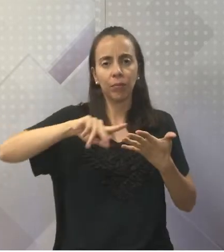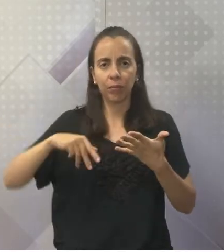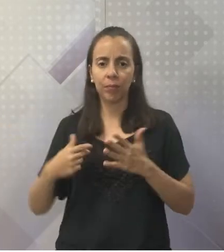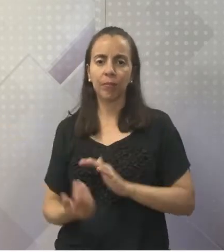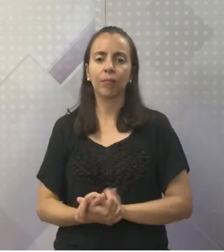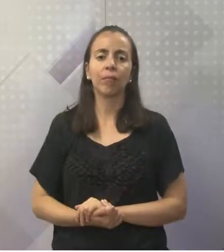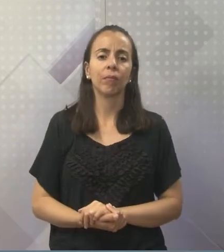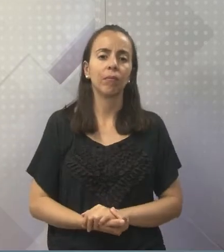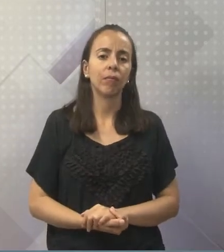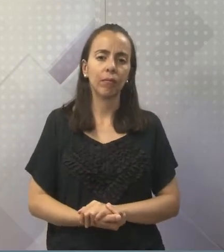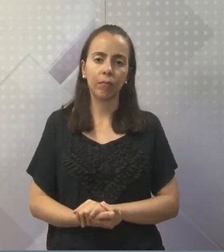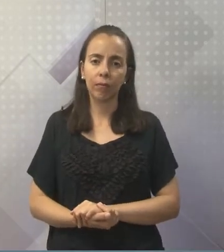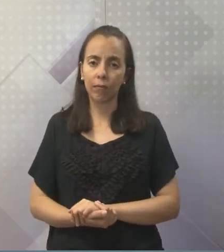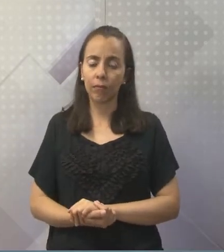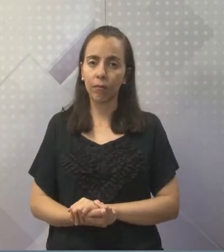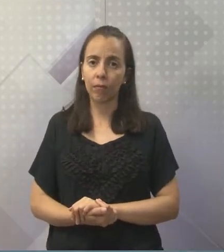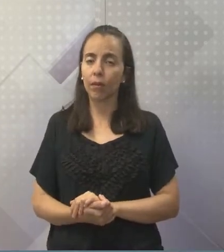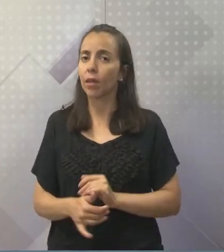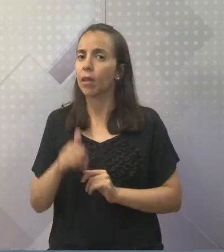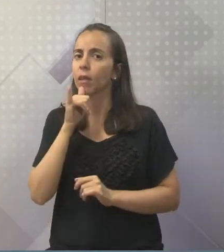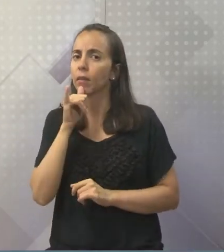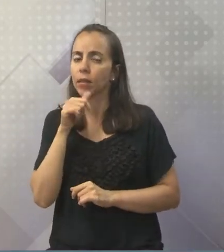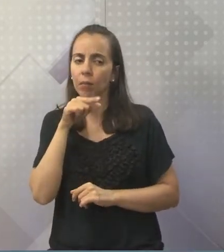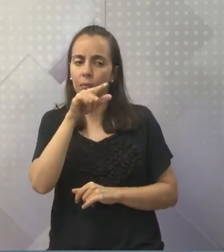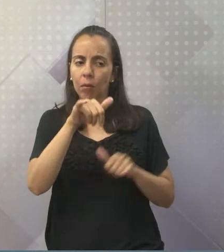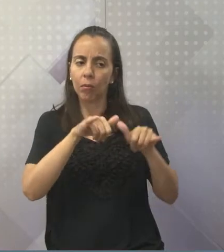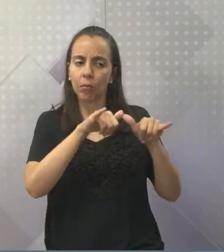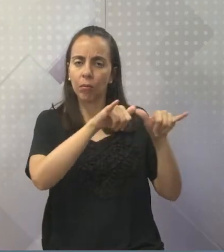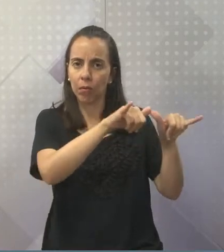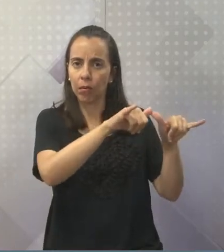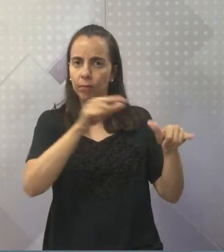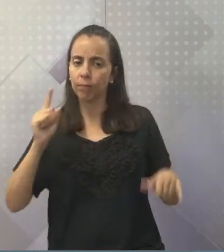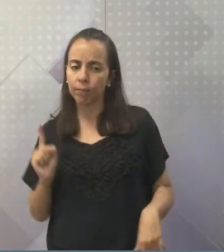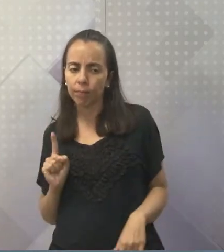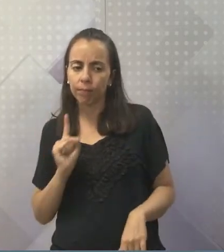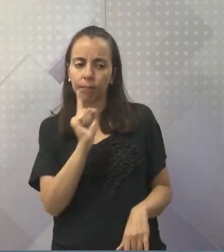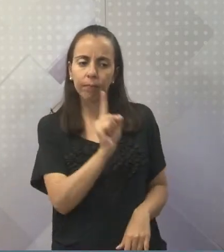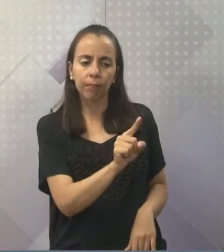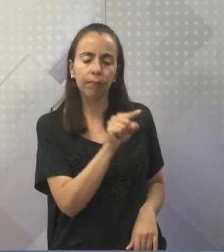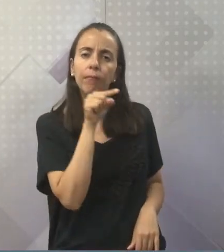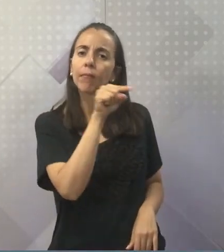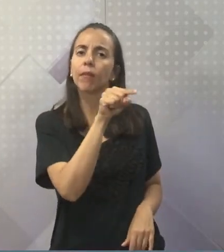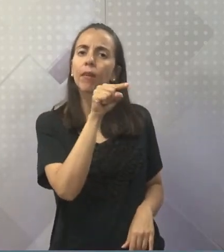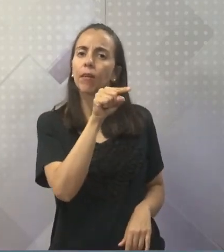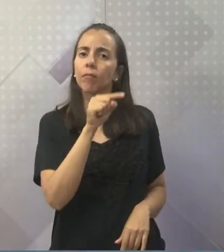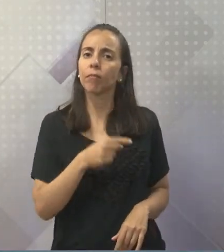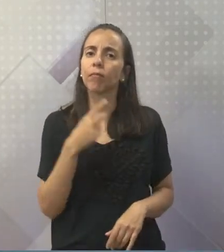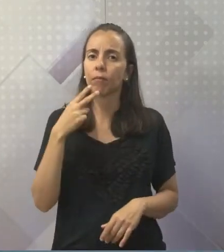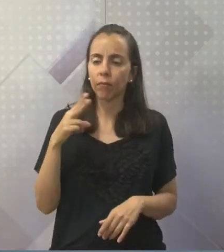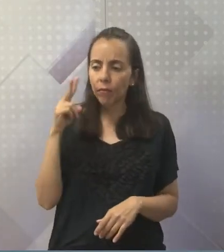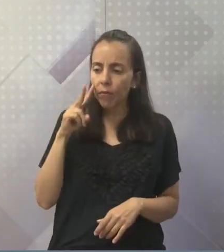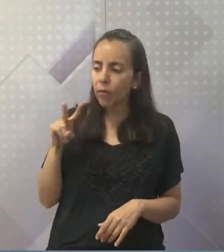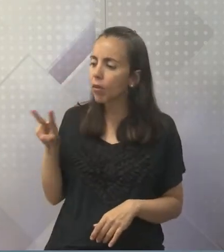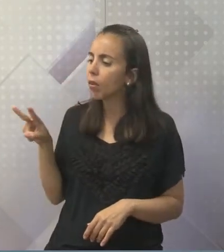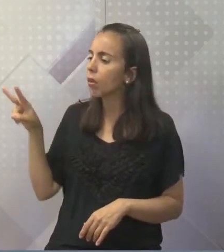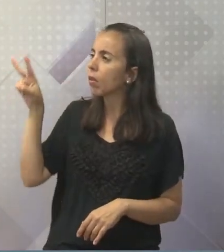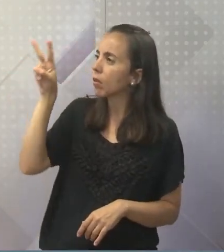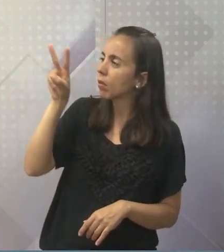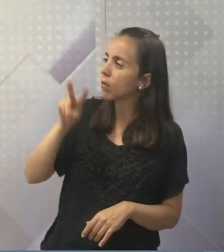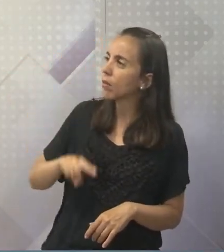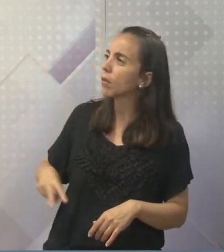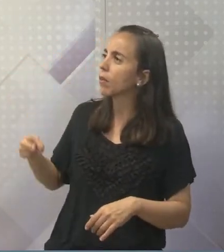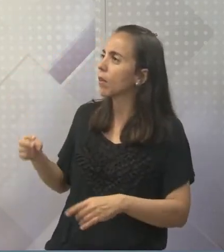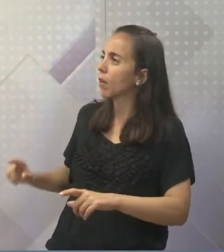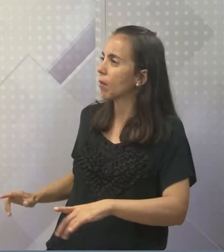Repara só. Quando você vai ao supermercado, por exemplo. Quando você vai no supermercado, pode reparar. Você tem uma sessão só com